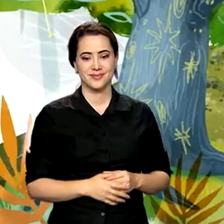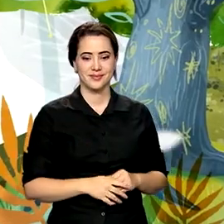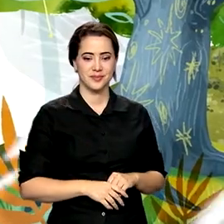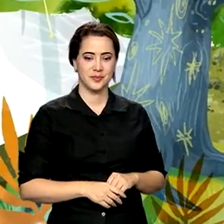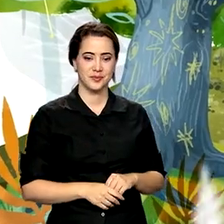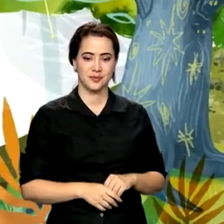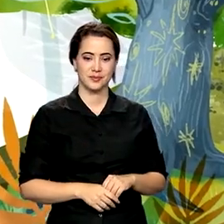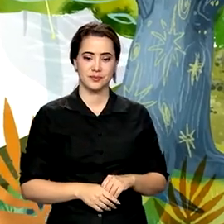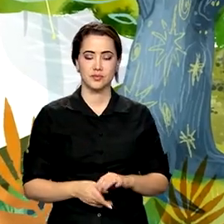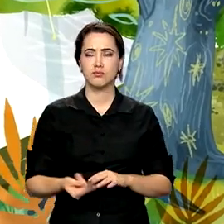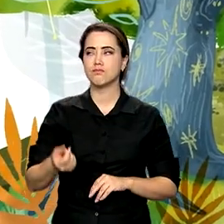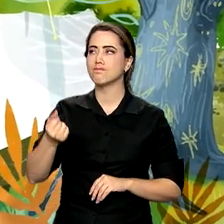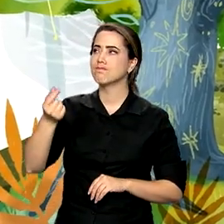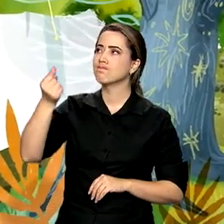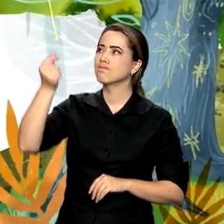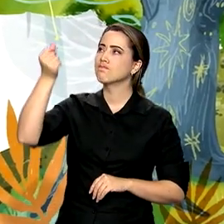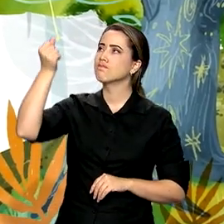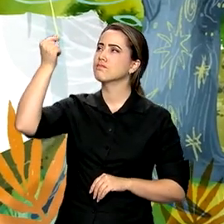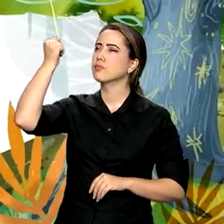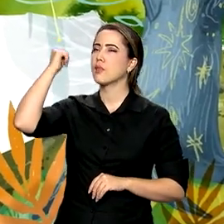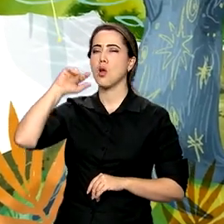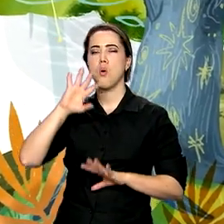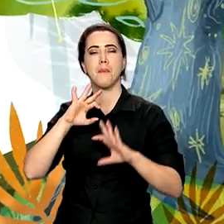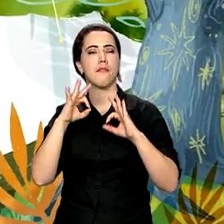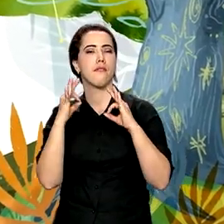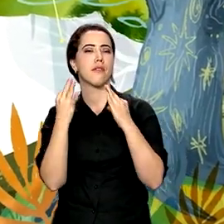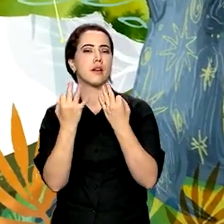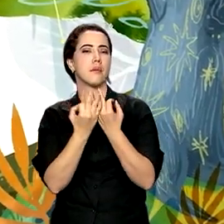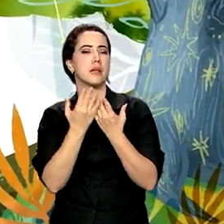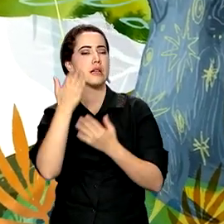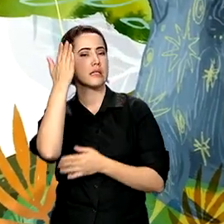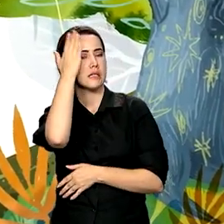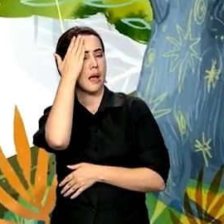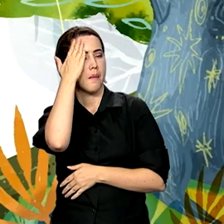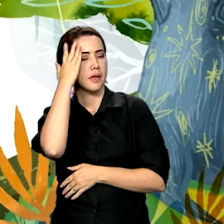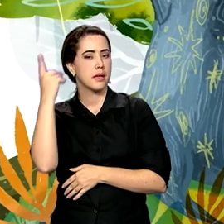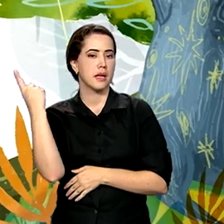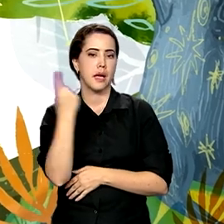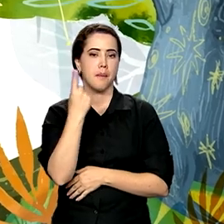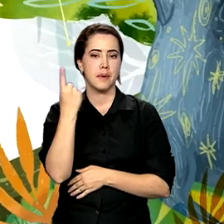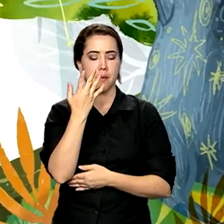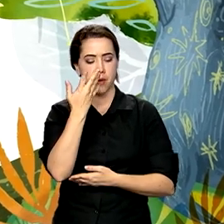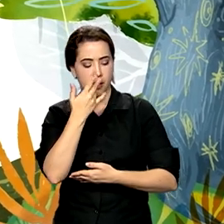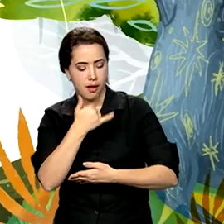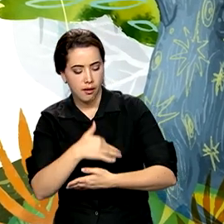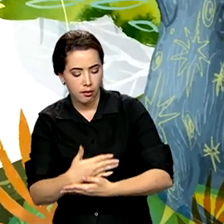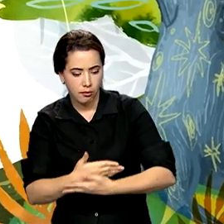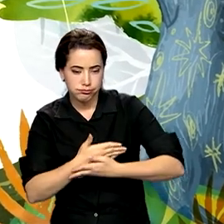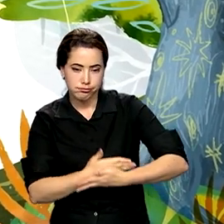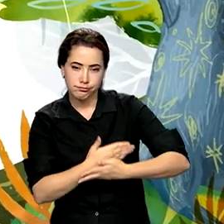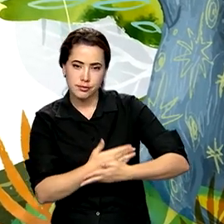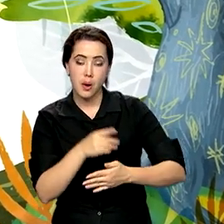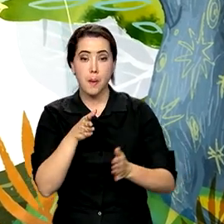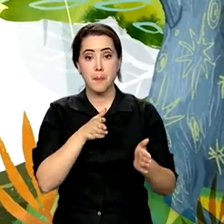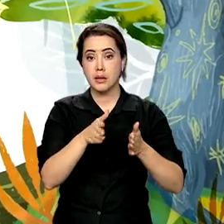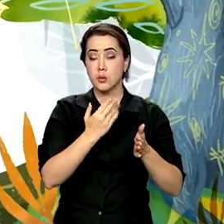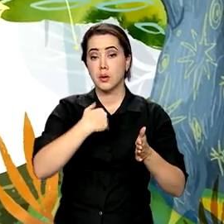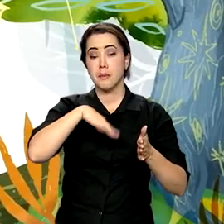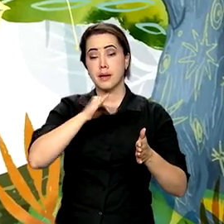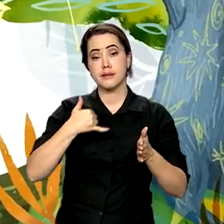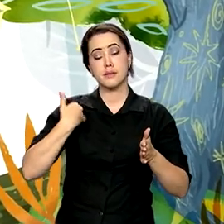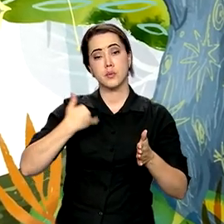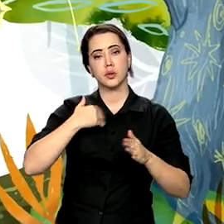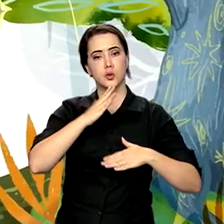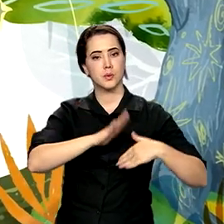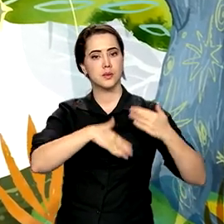Era uma vez uma família que sabia que a primeira infância é o período mais importante para o